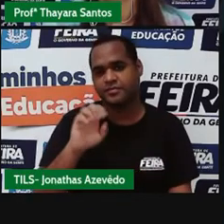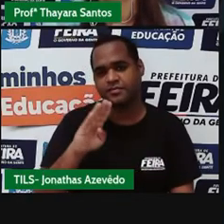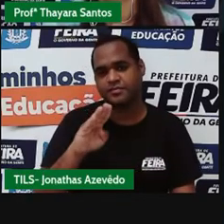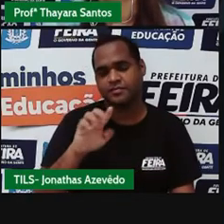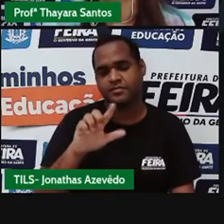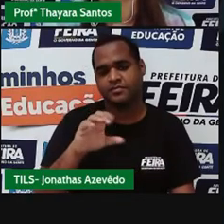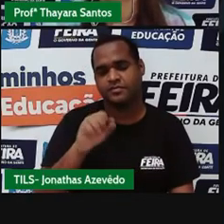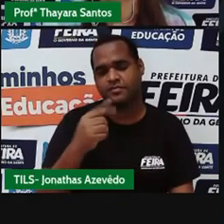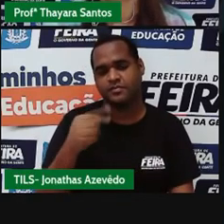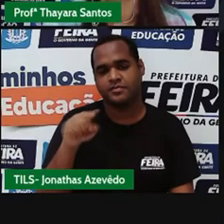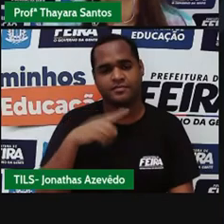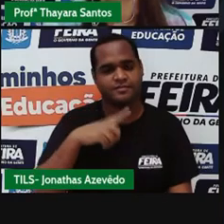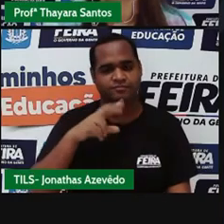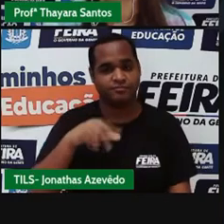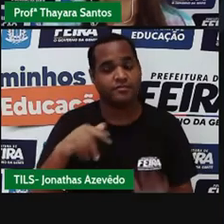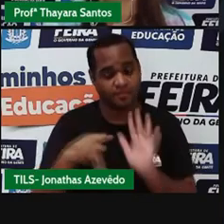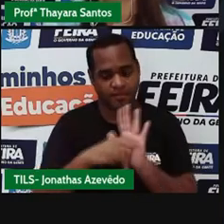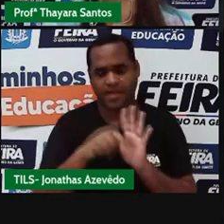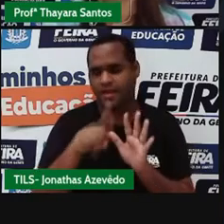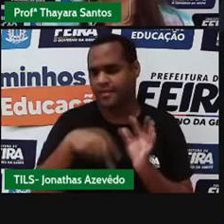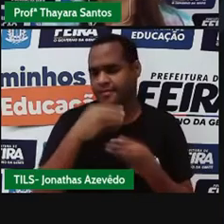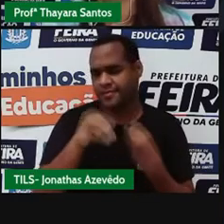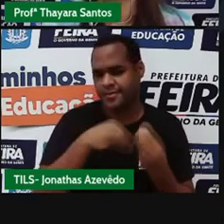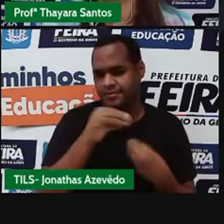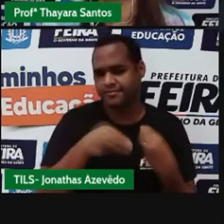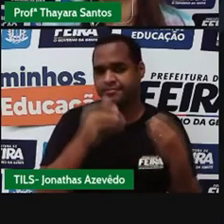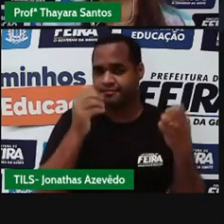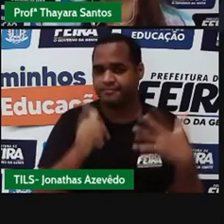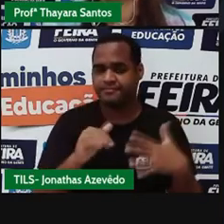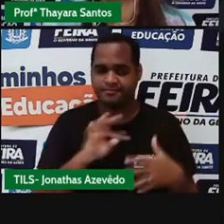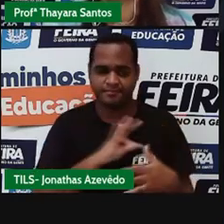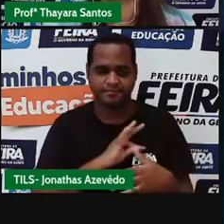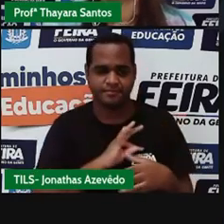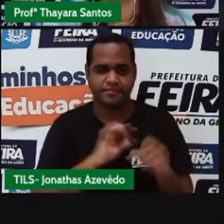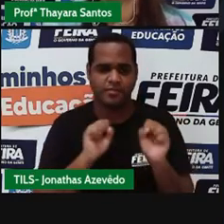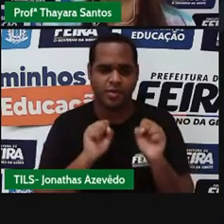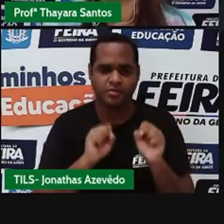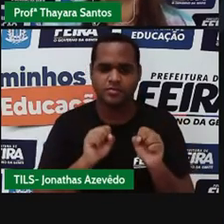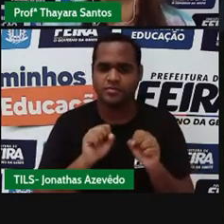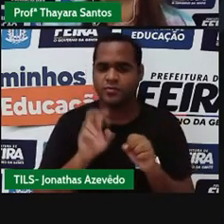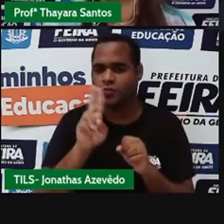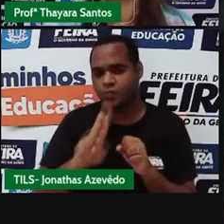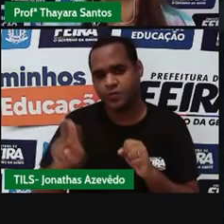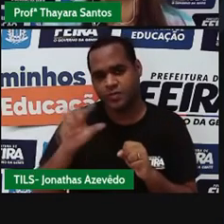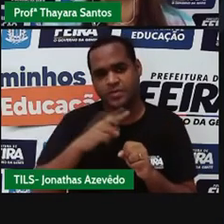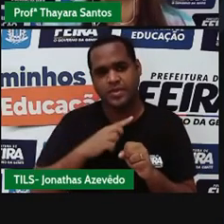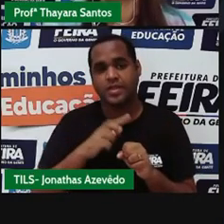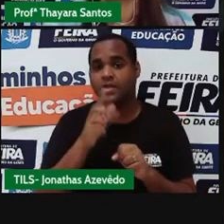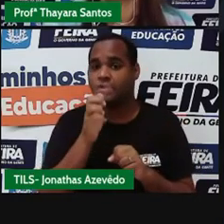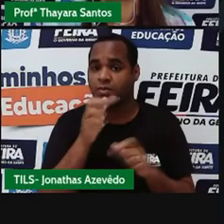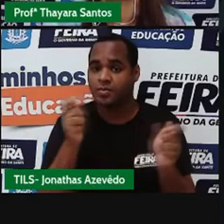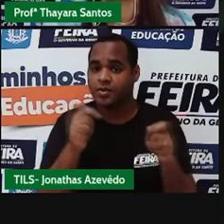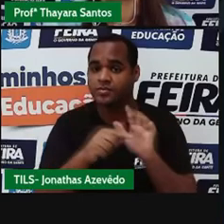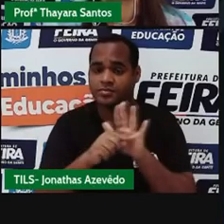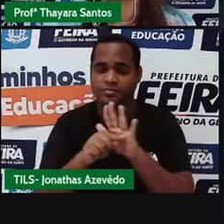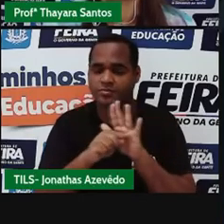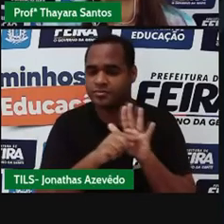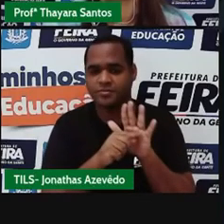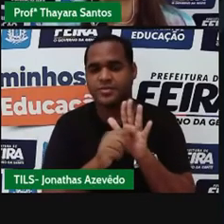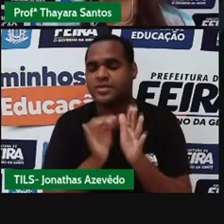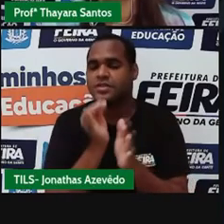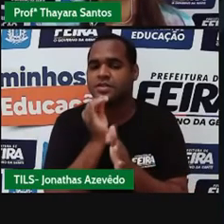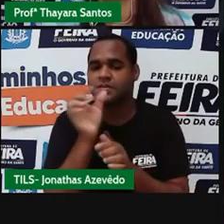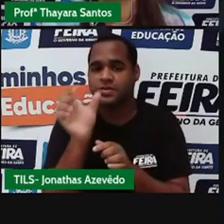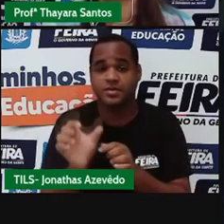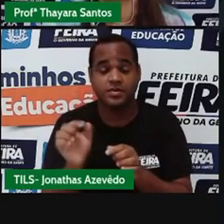substâncias que fazem parte dessa mistura. Essa técnica pode ser utilizada para purificar a água, como podemos ver no exemplo.